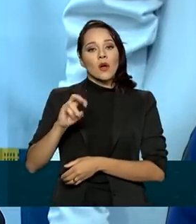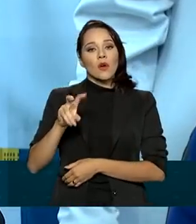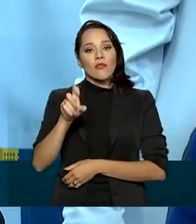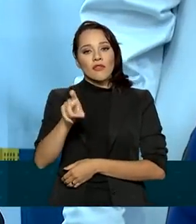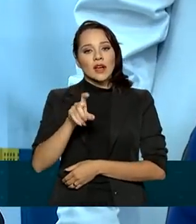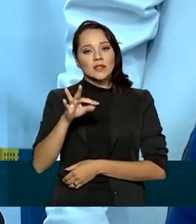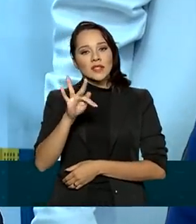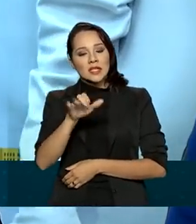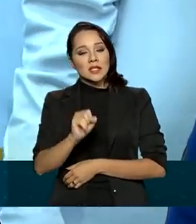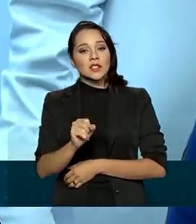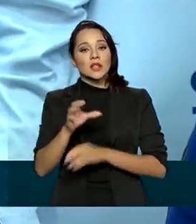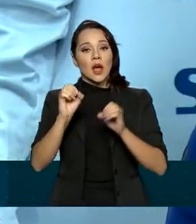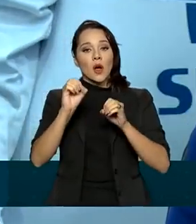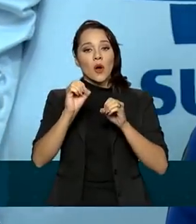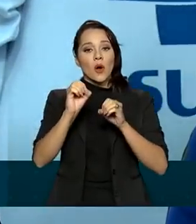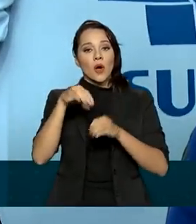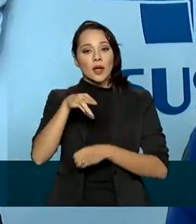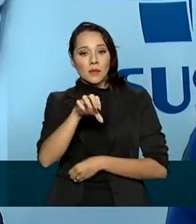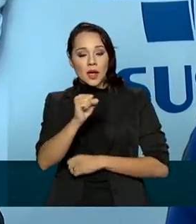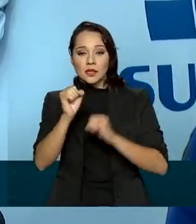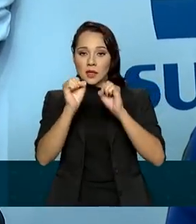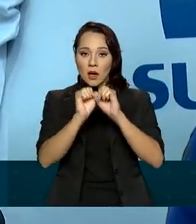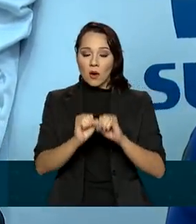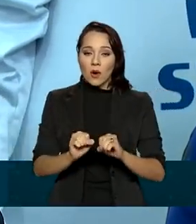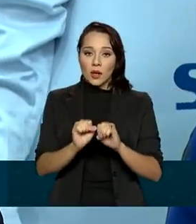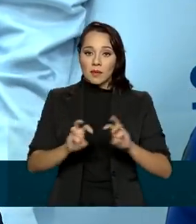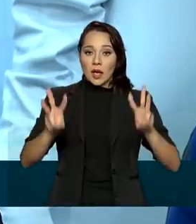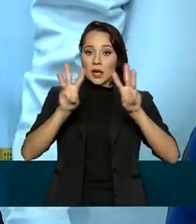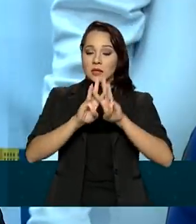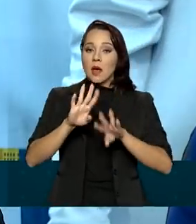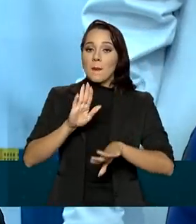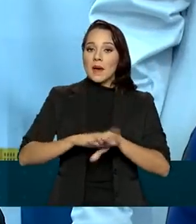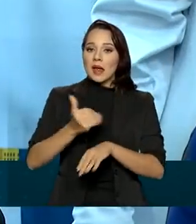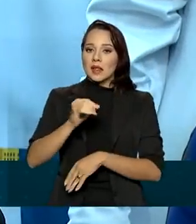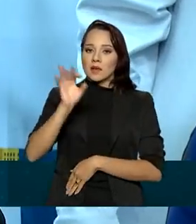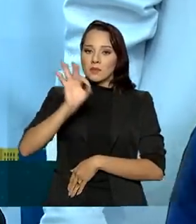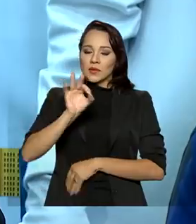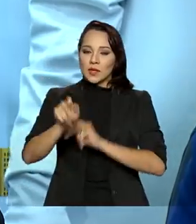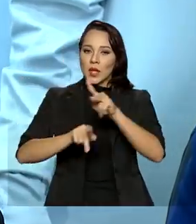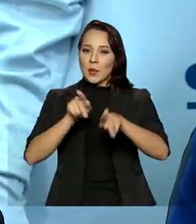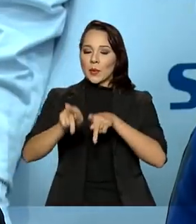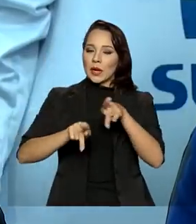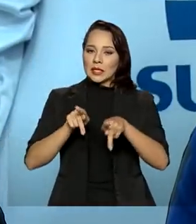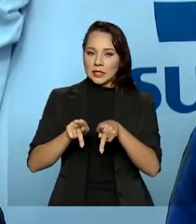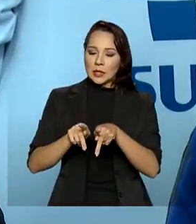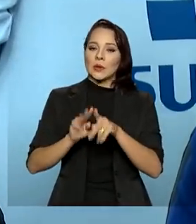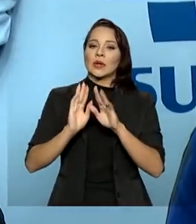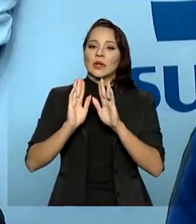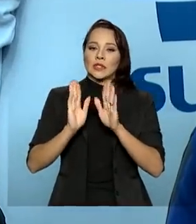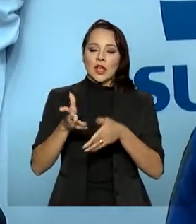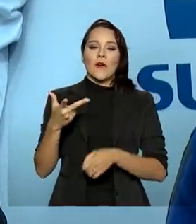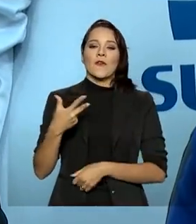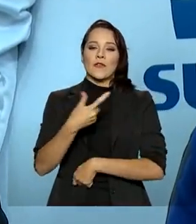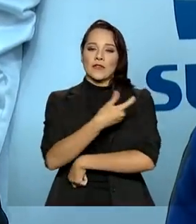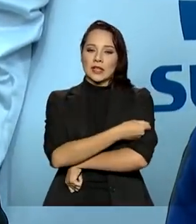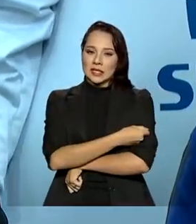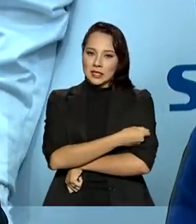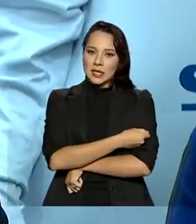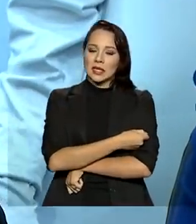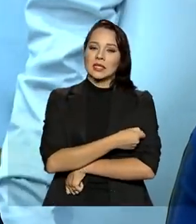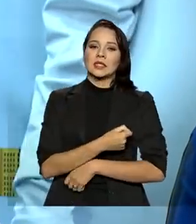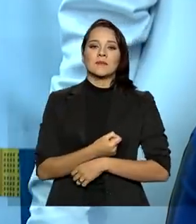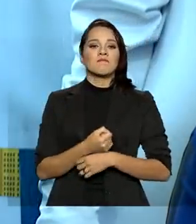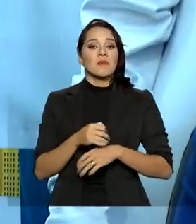Organização Mundial de Saúde, para ter uma cobertura de 10% da nossa população com vacinas. Isso